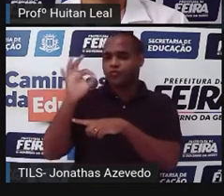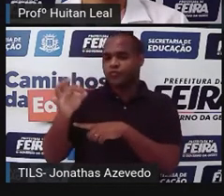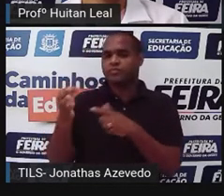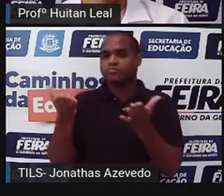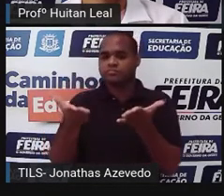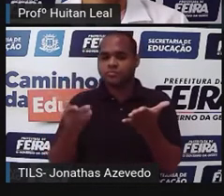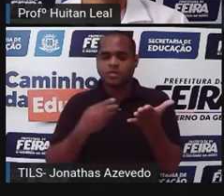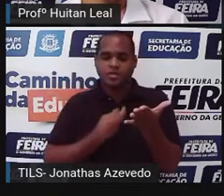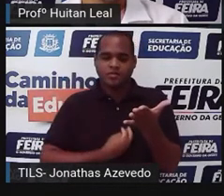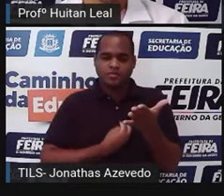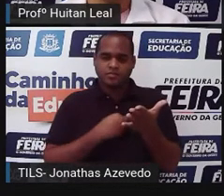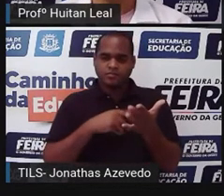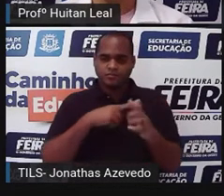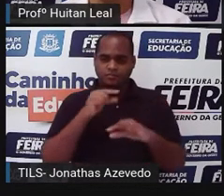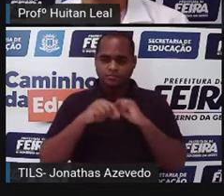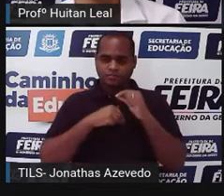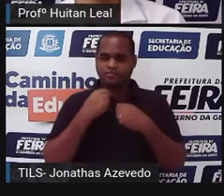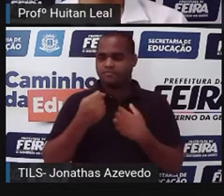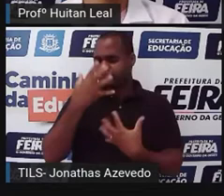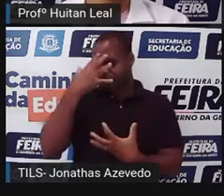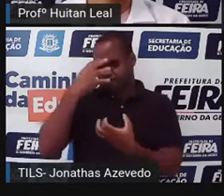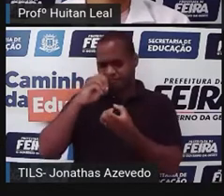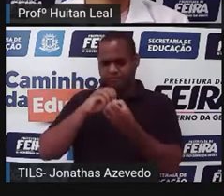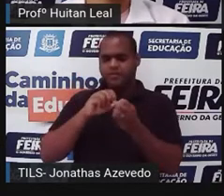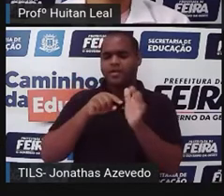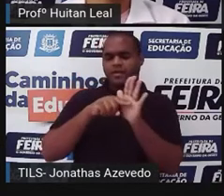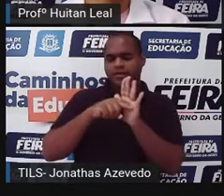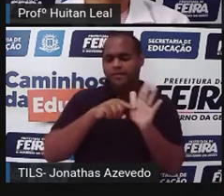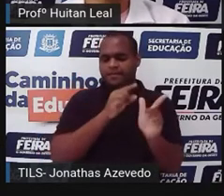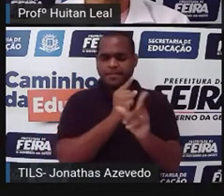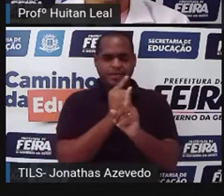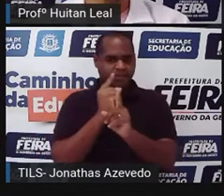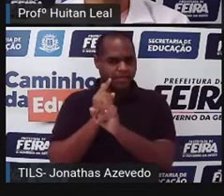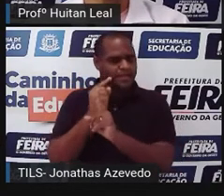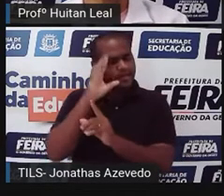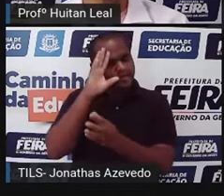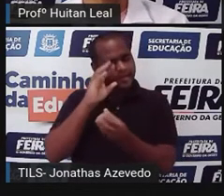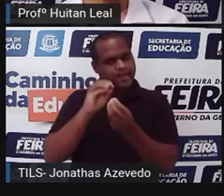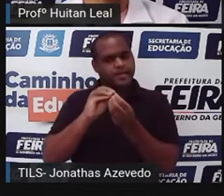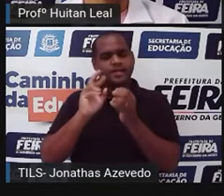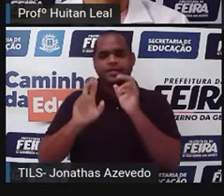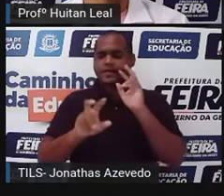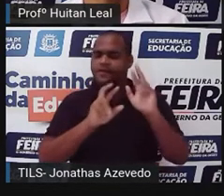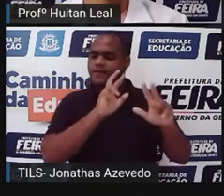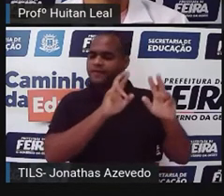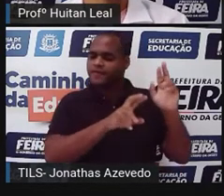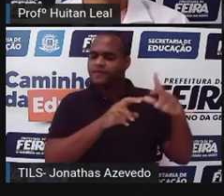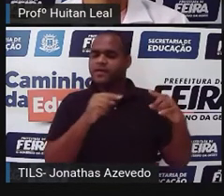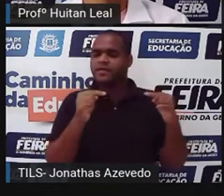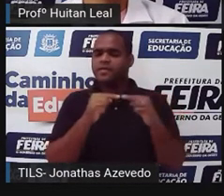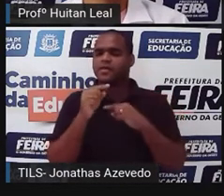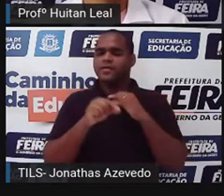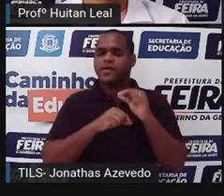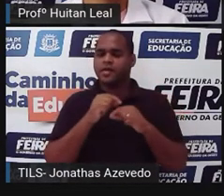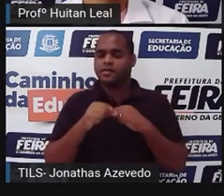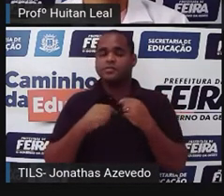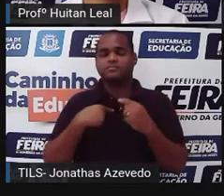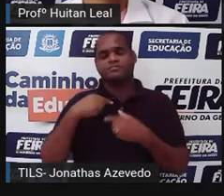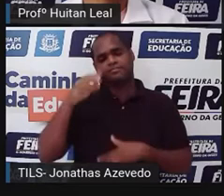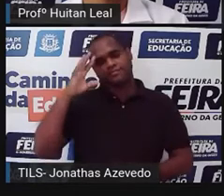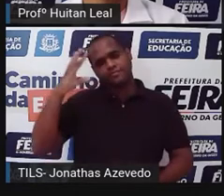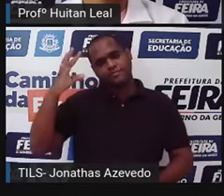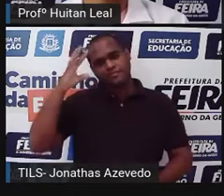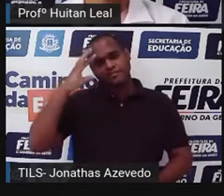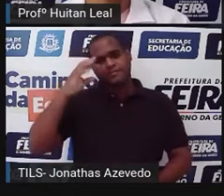presente das personagens. Para a gente fazer uma analogia e entender um pouquinho as diferenças desses narradores, pense que você